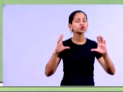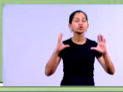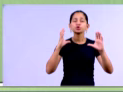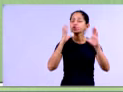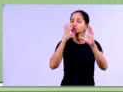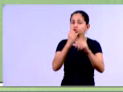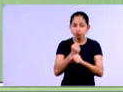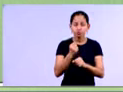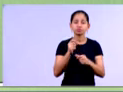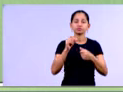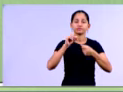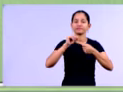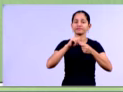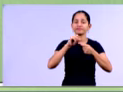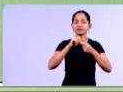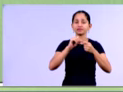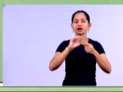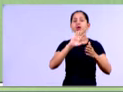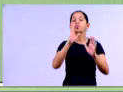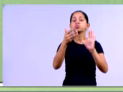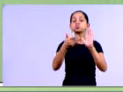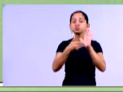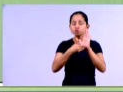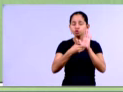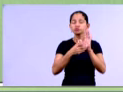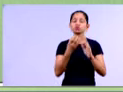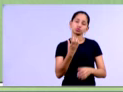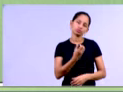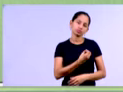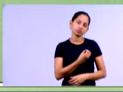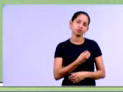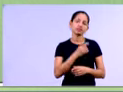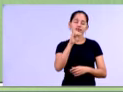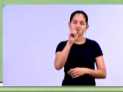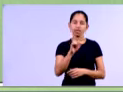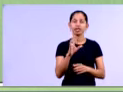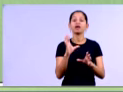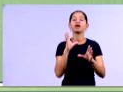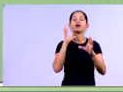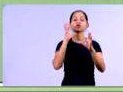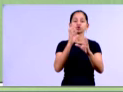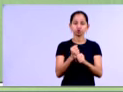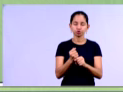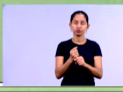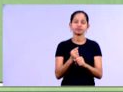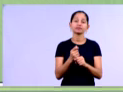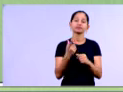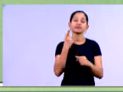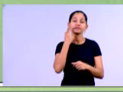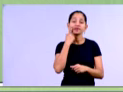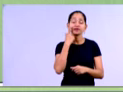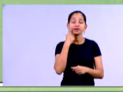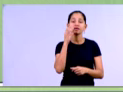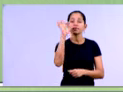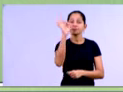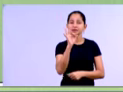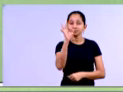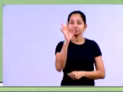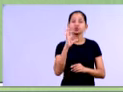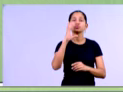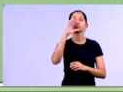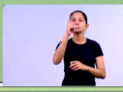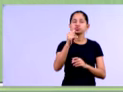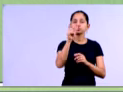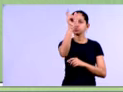balanço patrimonial em relação ao total do ativo, e aplicando a equação correspondente, teremos os seguintes percentuais de análise